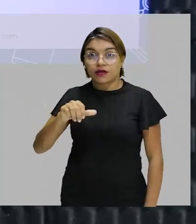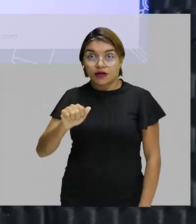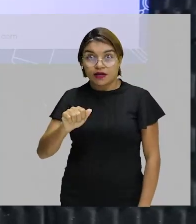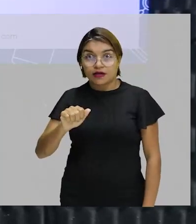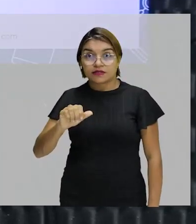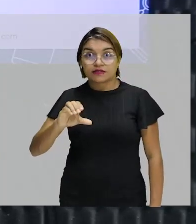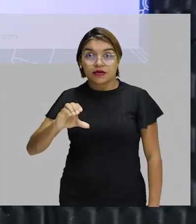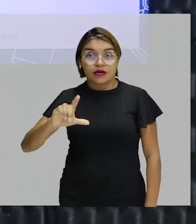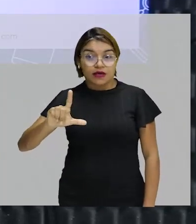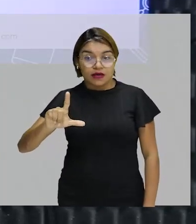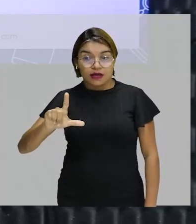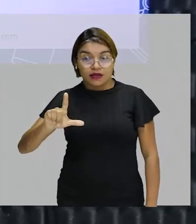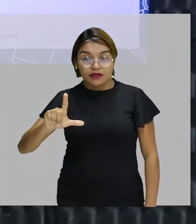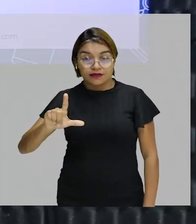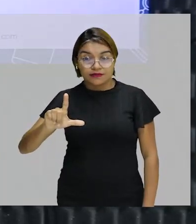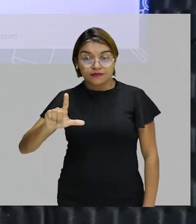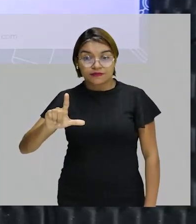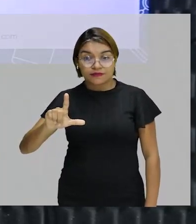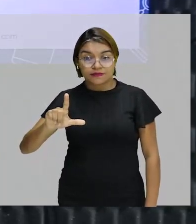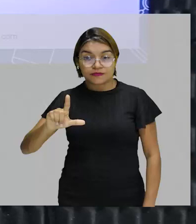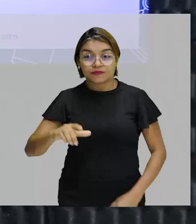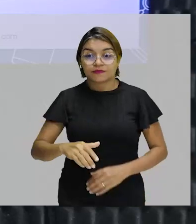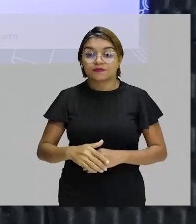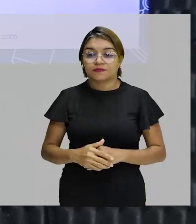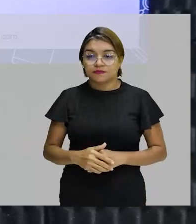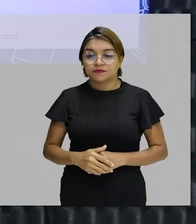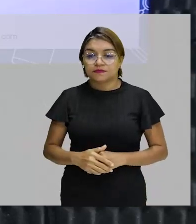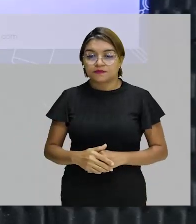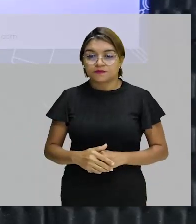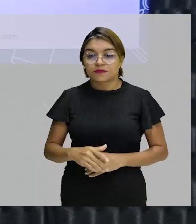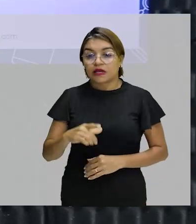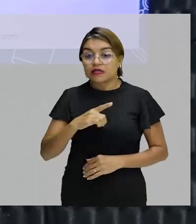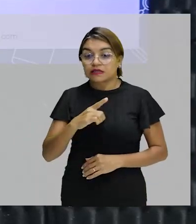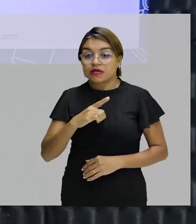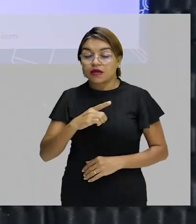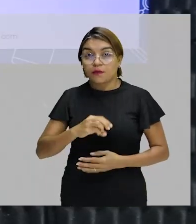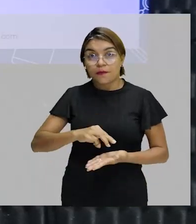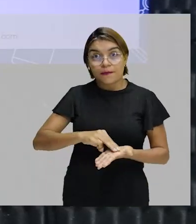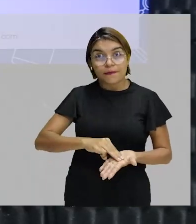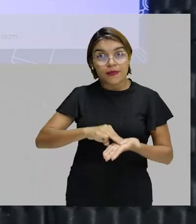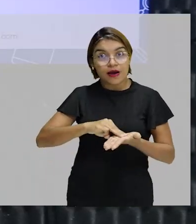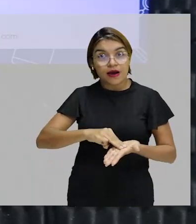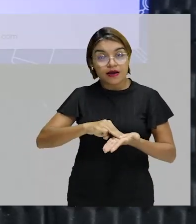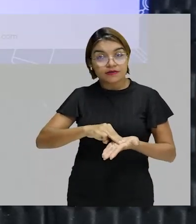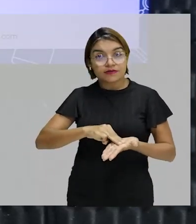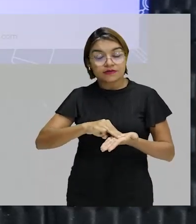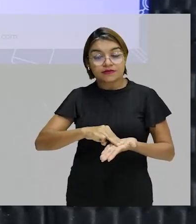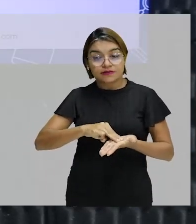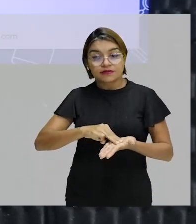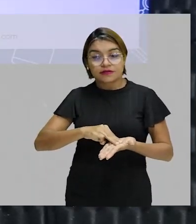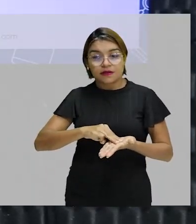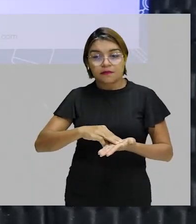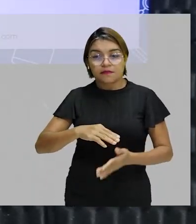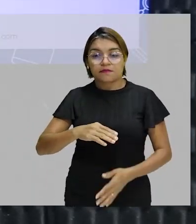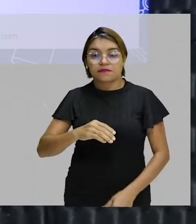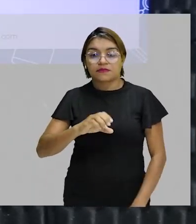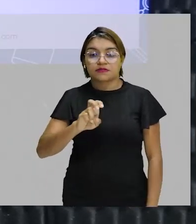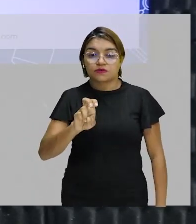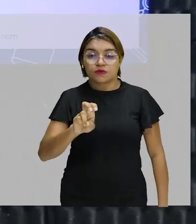cloreto de sódio, certo? Vai ter uma massa 58